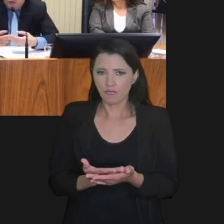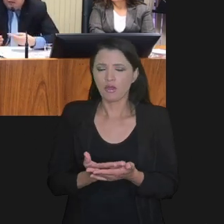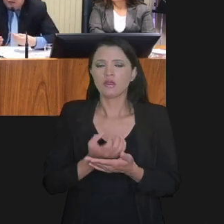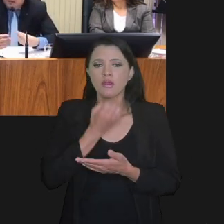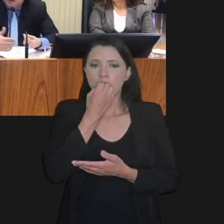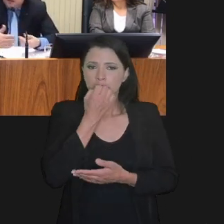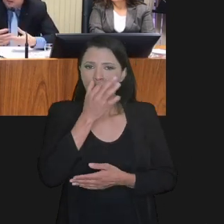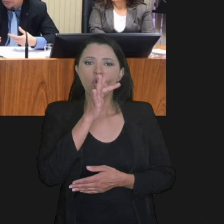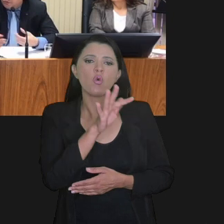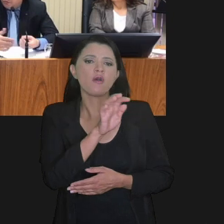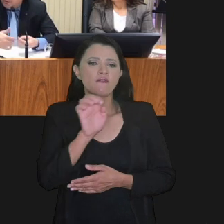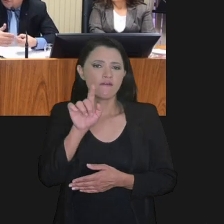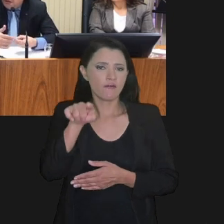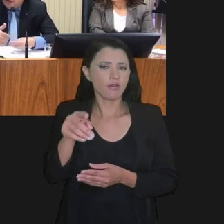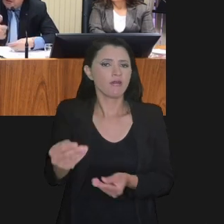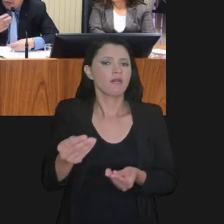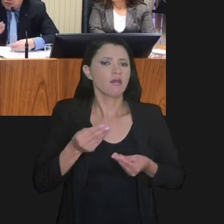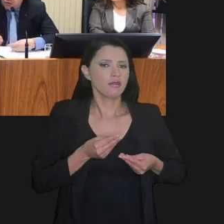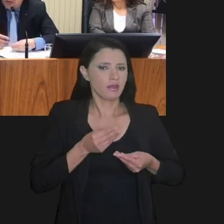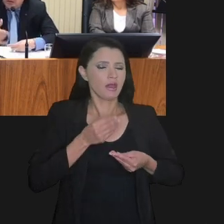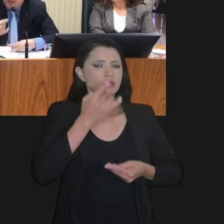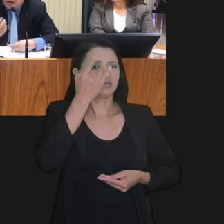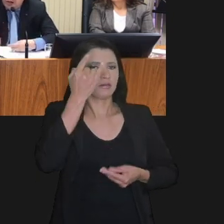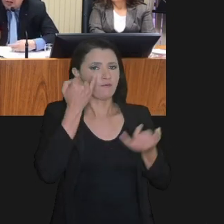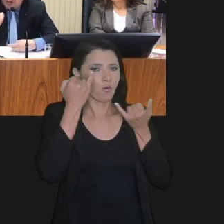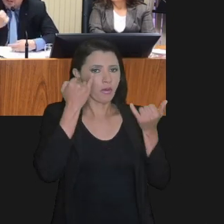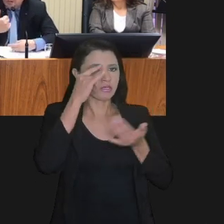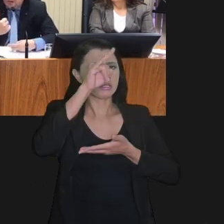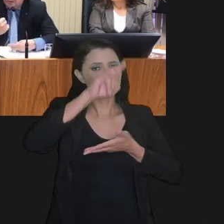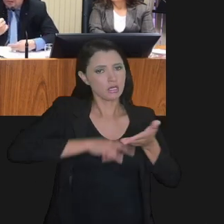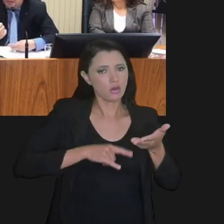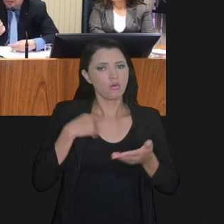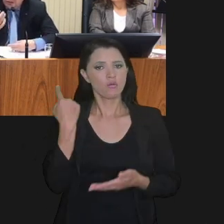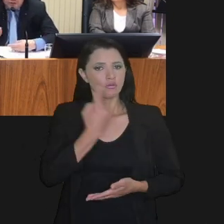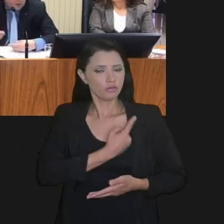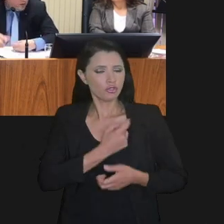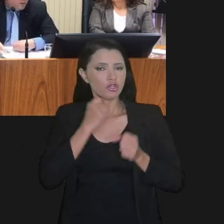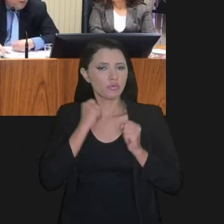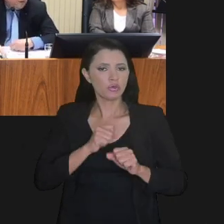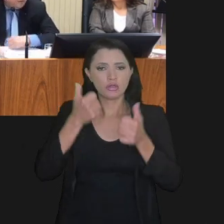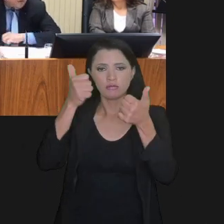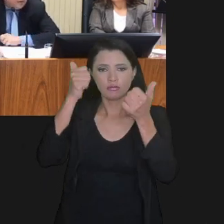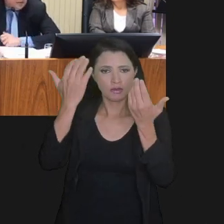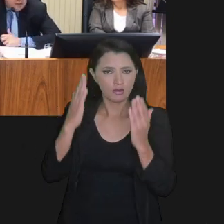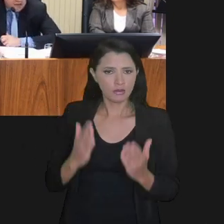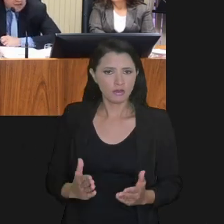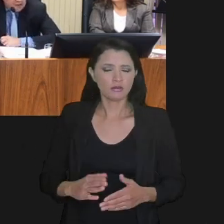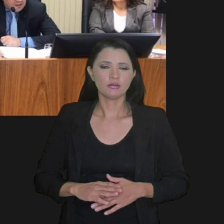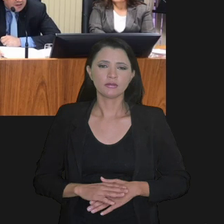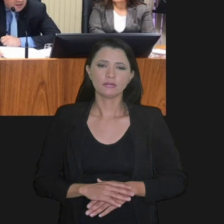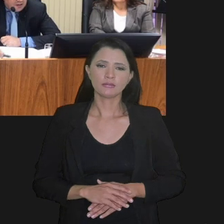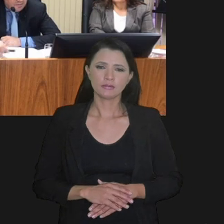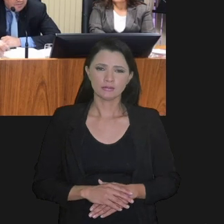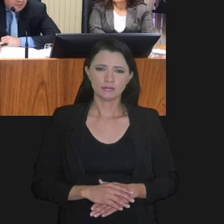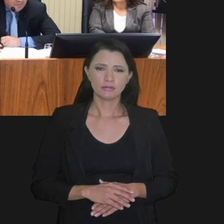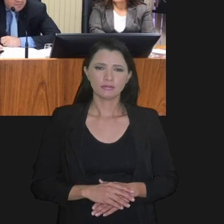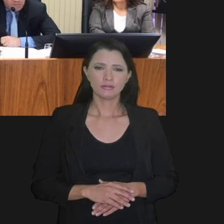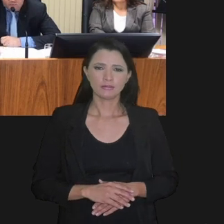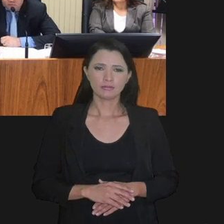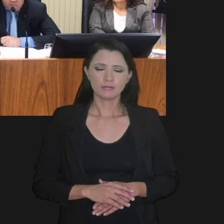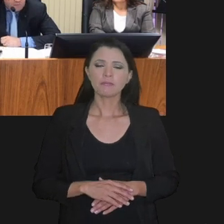confiança e de boa-fé, então o contribuinte ele traz essas informações para a gente, para a gente fazer essa análise.